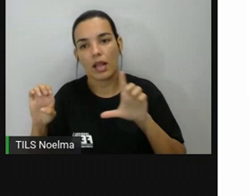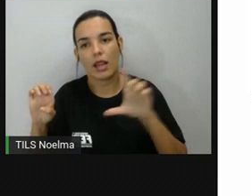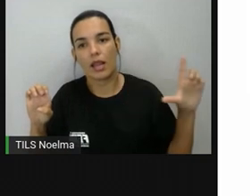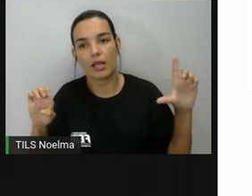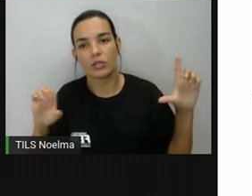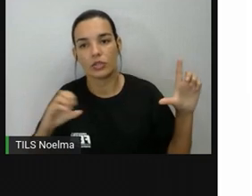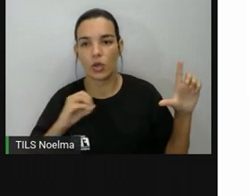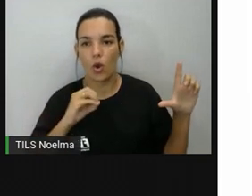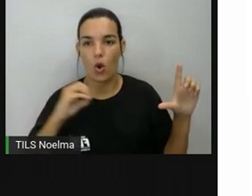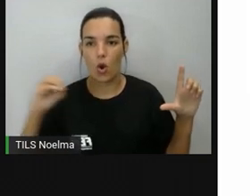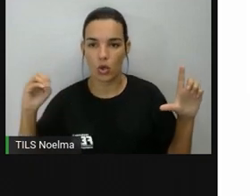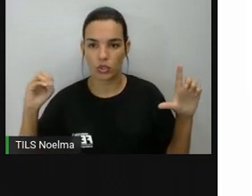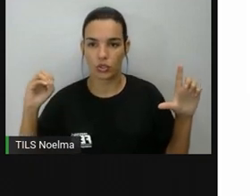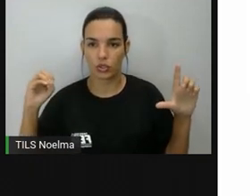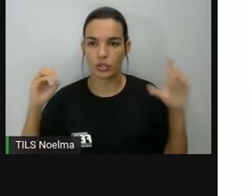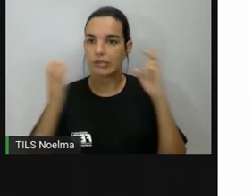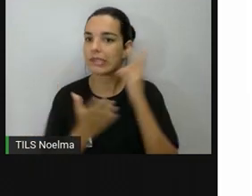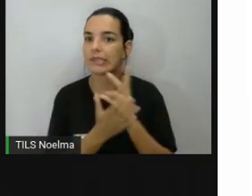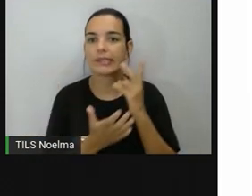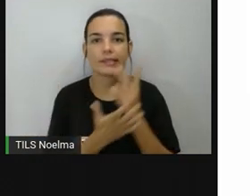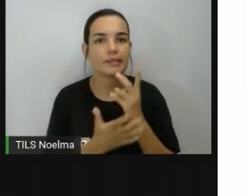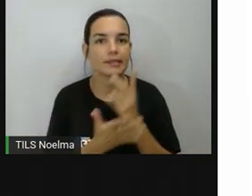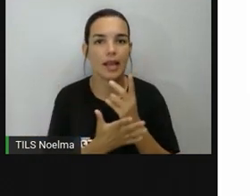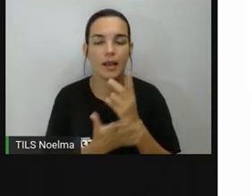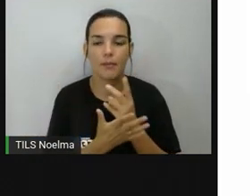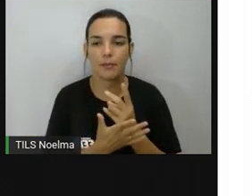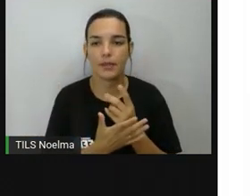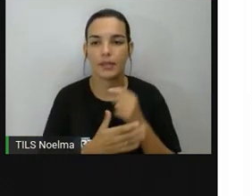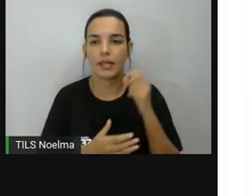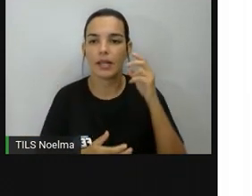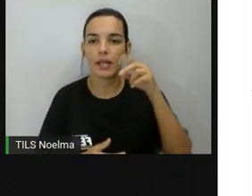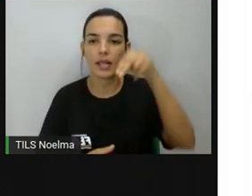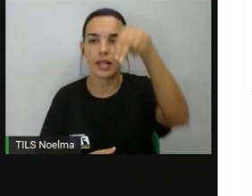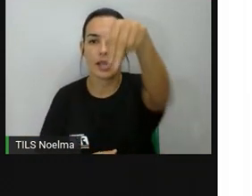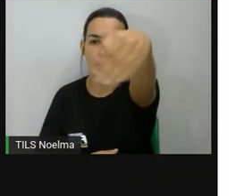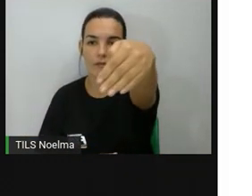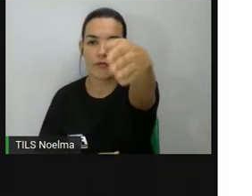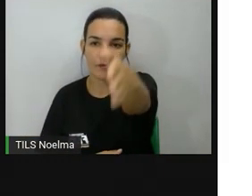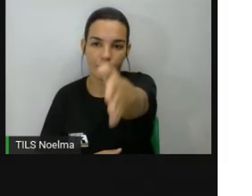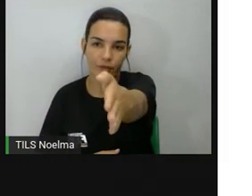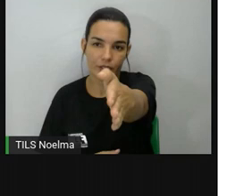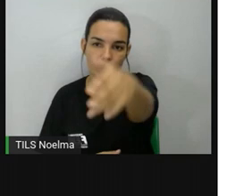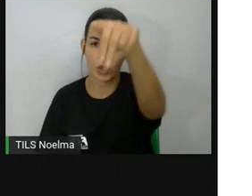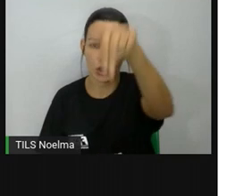a nossa frente será norte e atrás da gente será o sul.